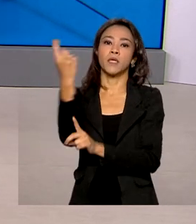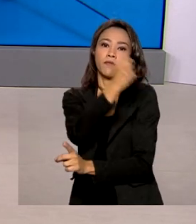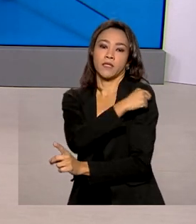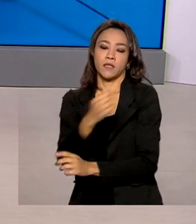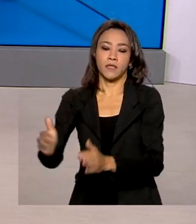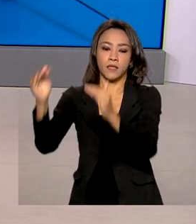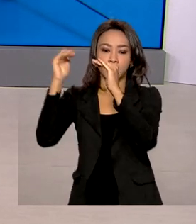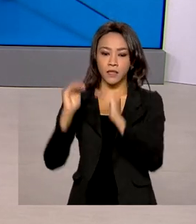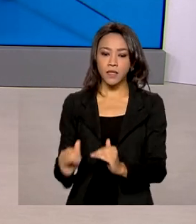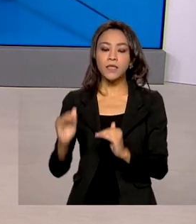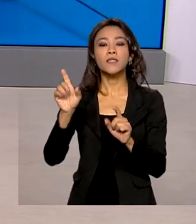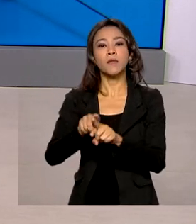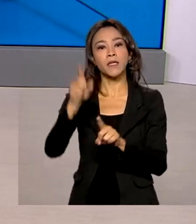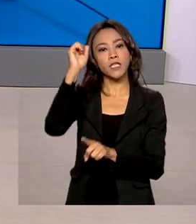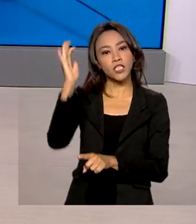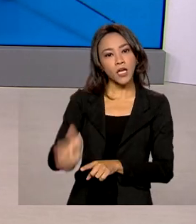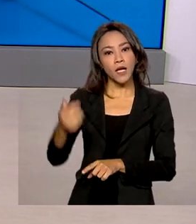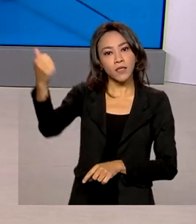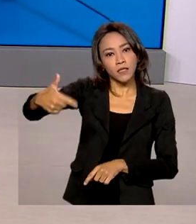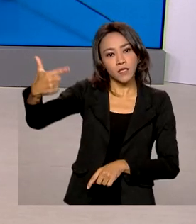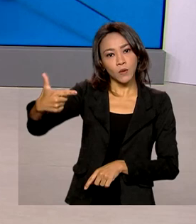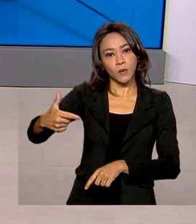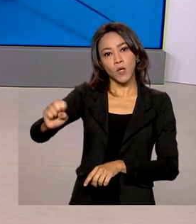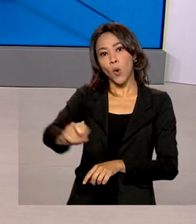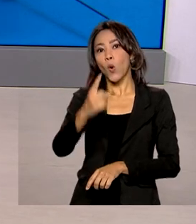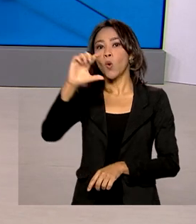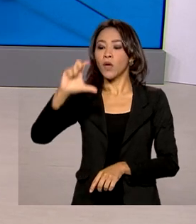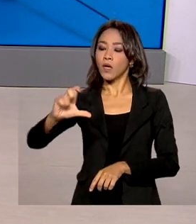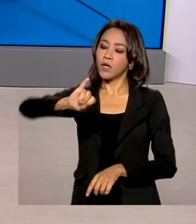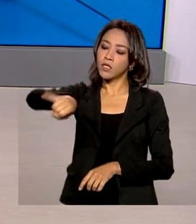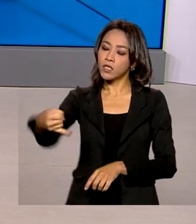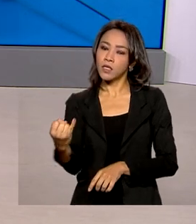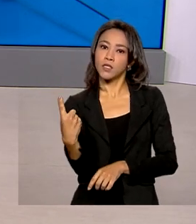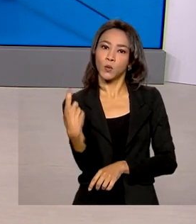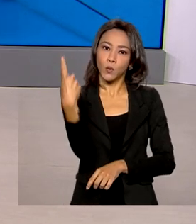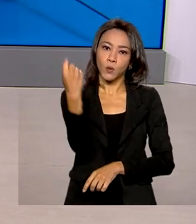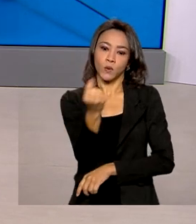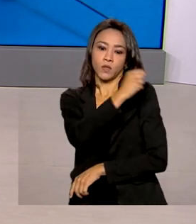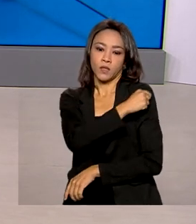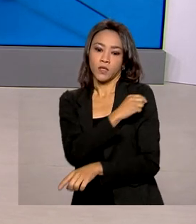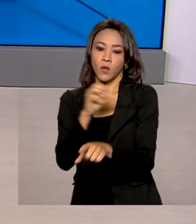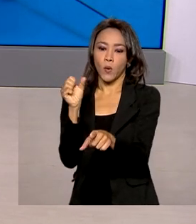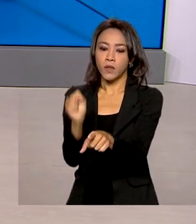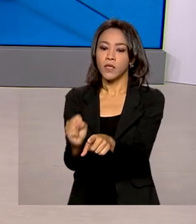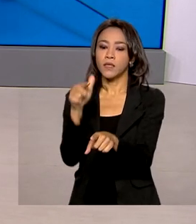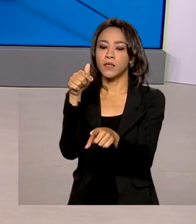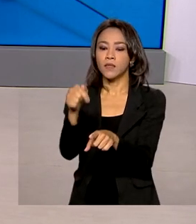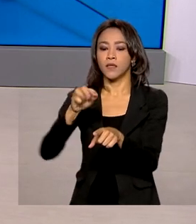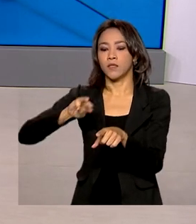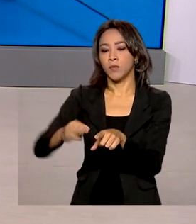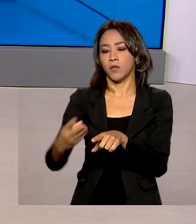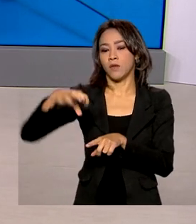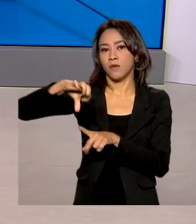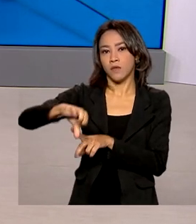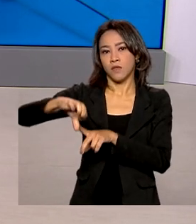e o número de brasileiros que tomaram a segunda dose ou a dose única é de 87 milhões 994 mil.